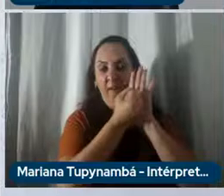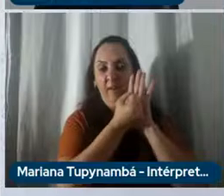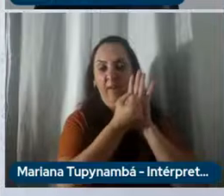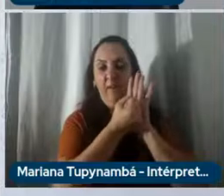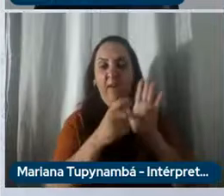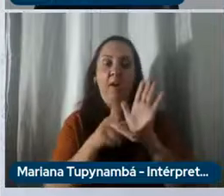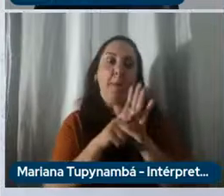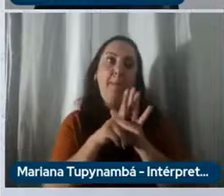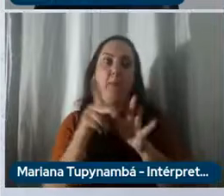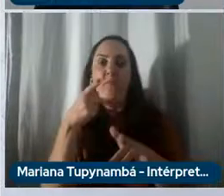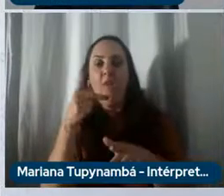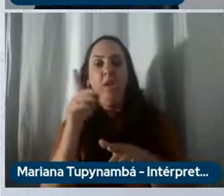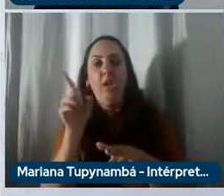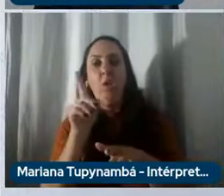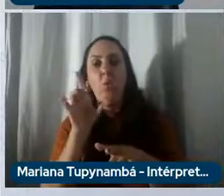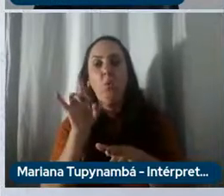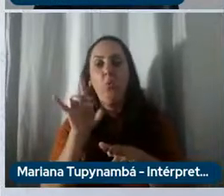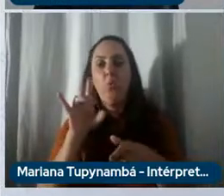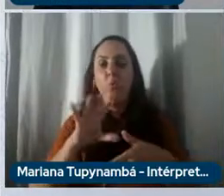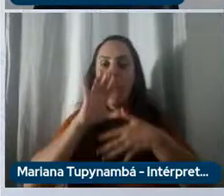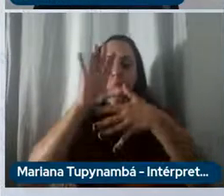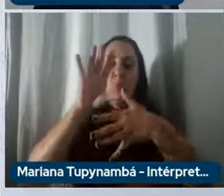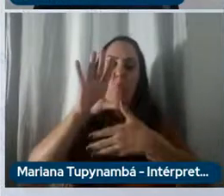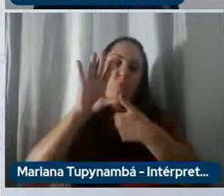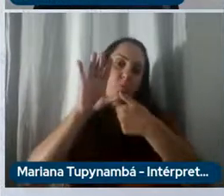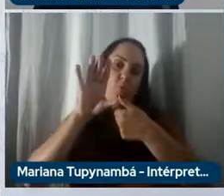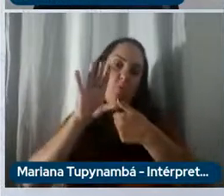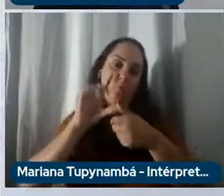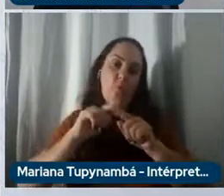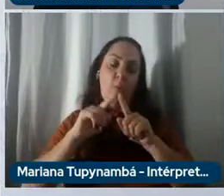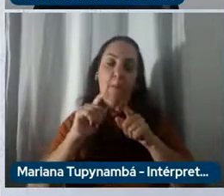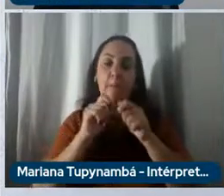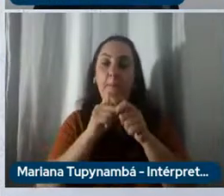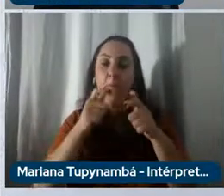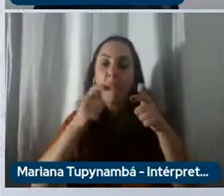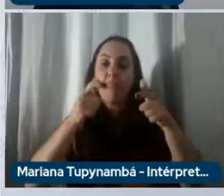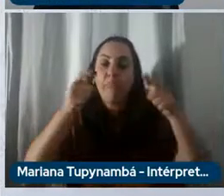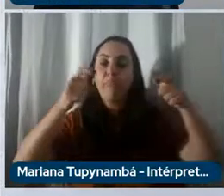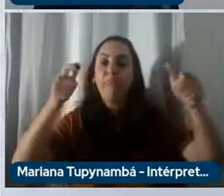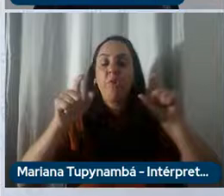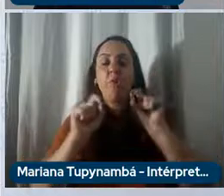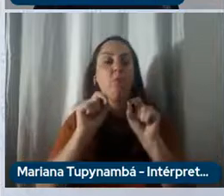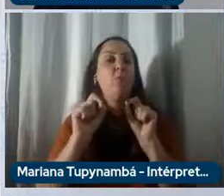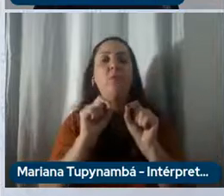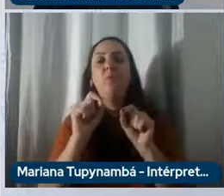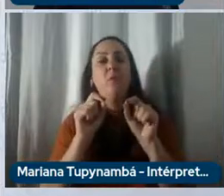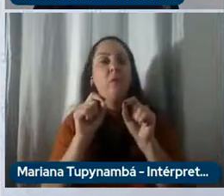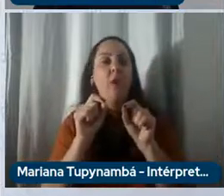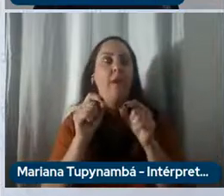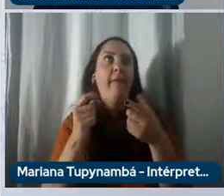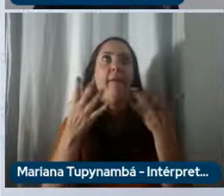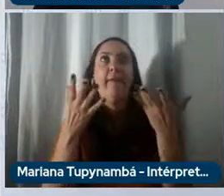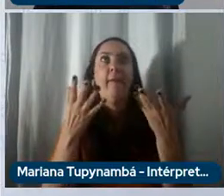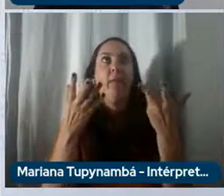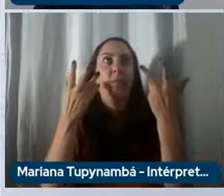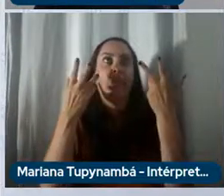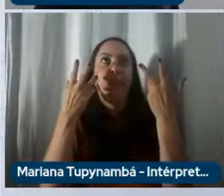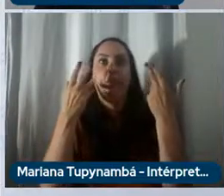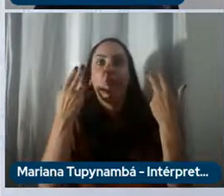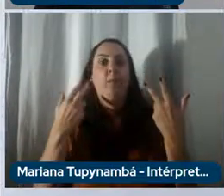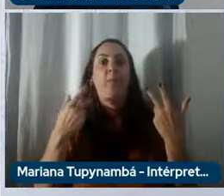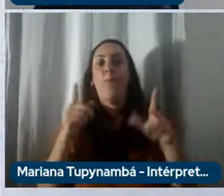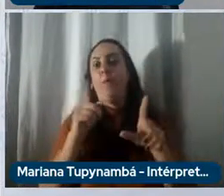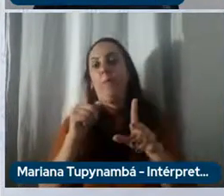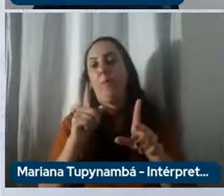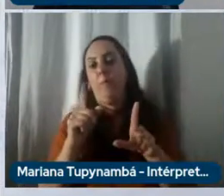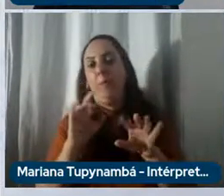do Sul somente e esse crescimento não é casual porque se fosse casual seria metade vai bem